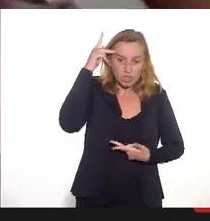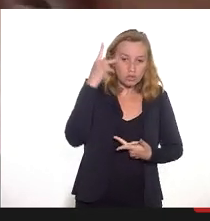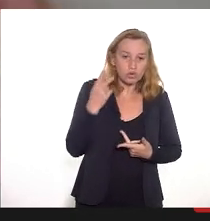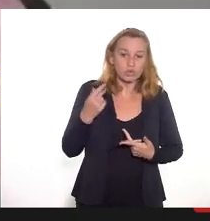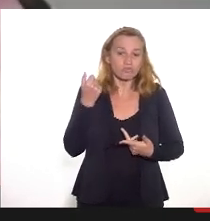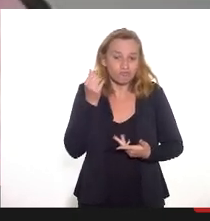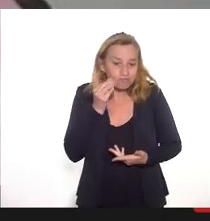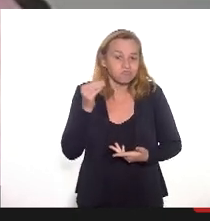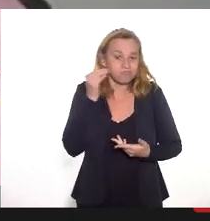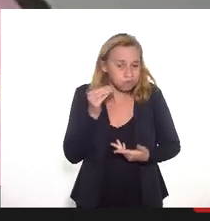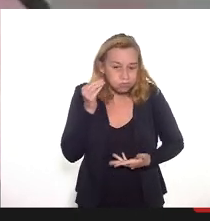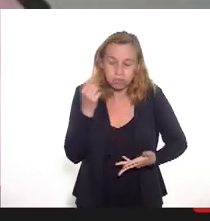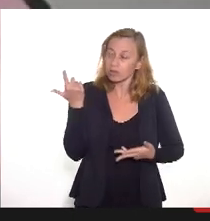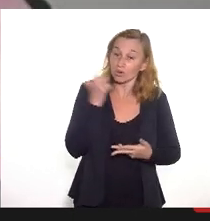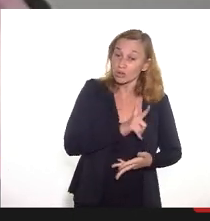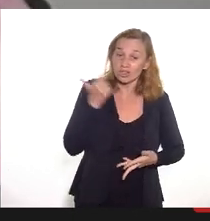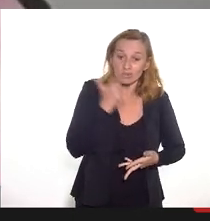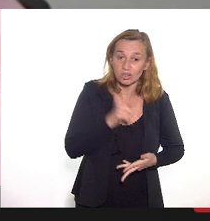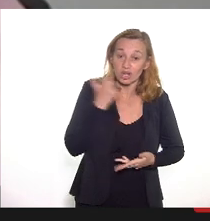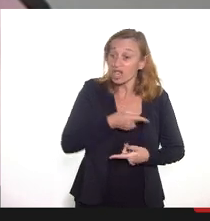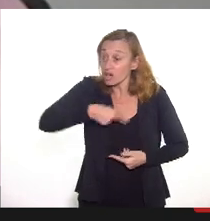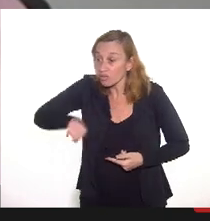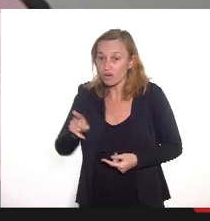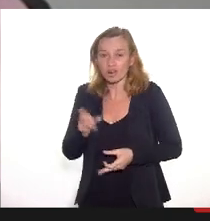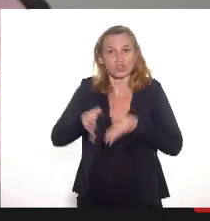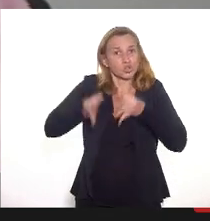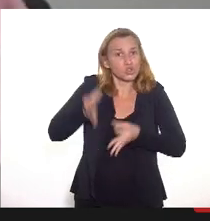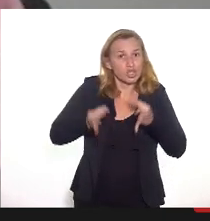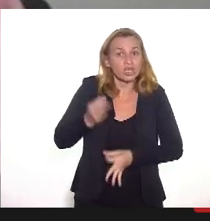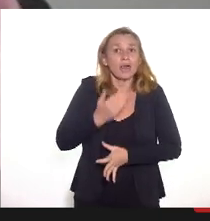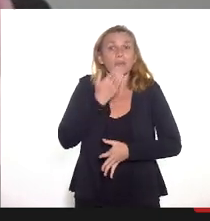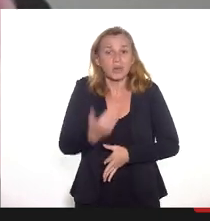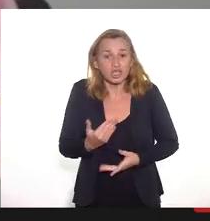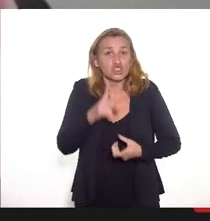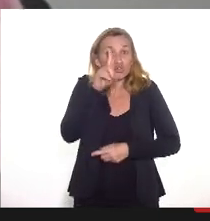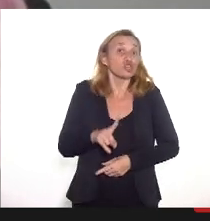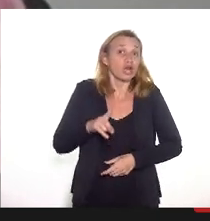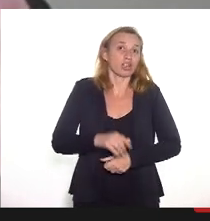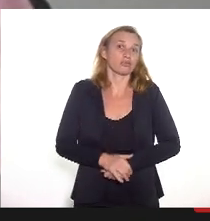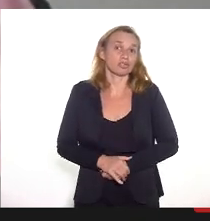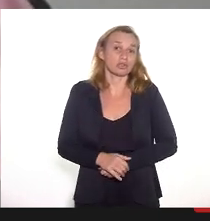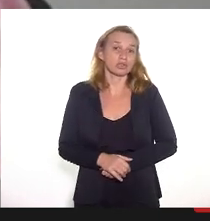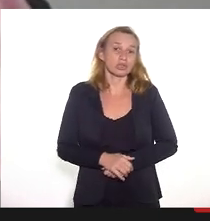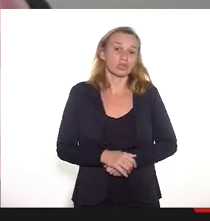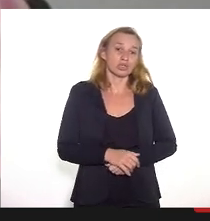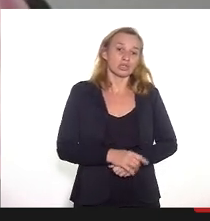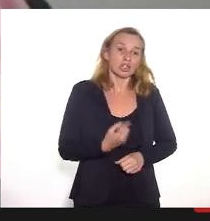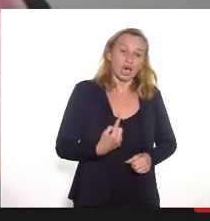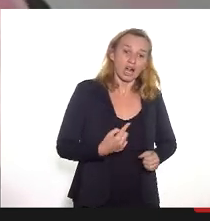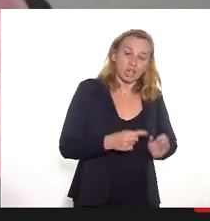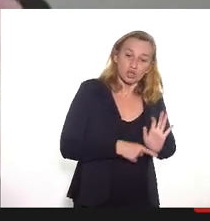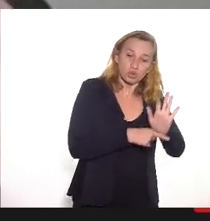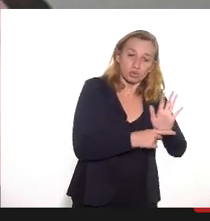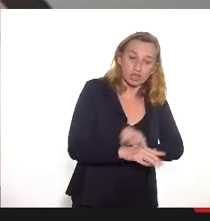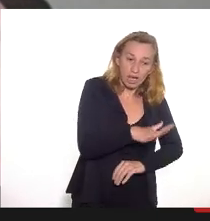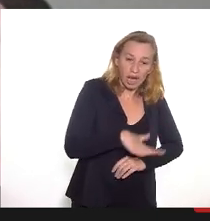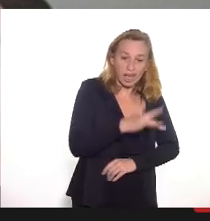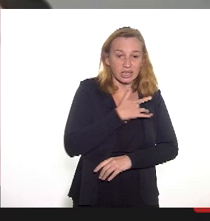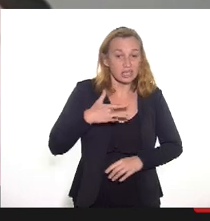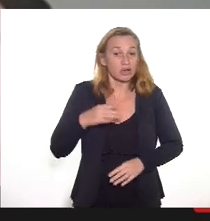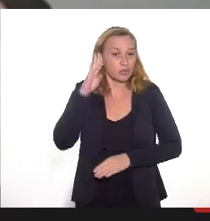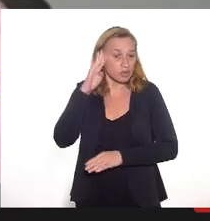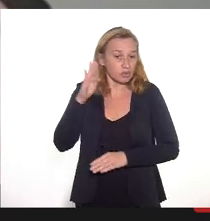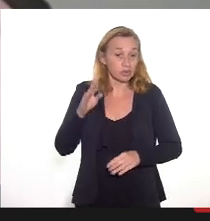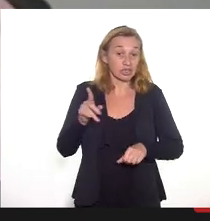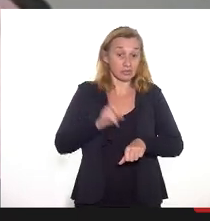tentaram e não conseguiram e foram à justiça para poder garantir o direito do atendimento na área da saúde, principalmente nesse